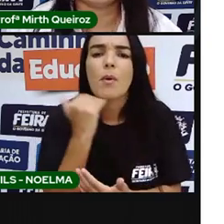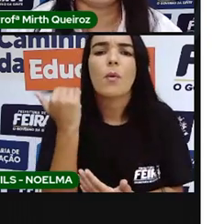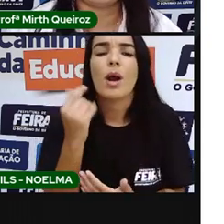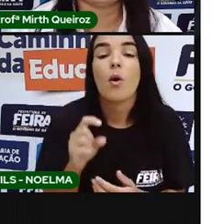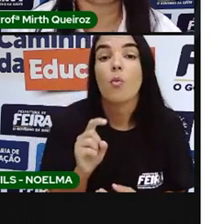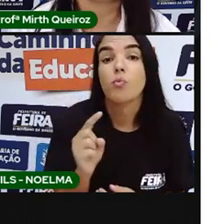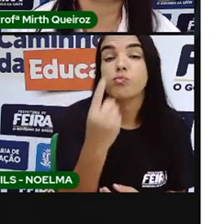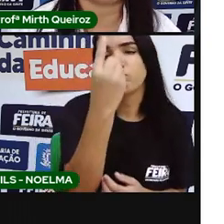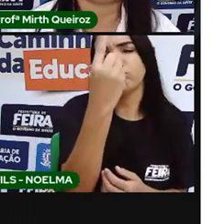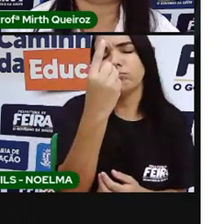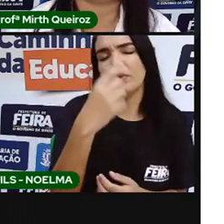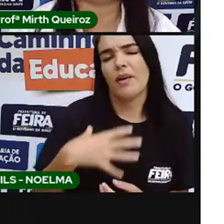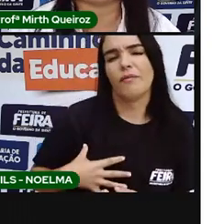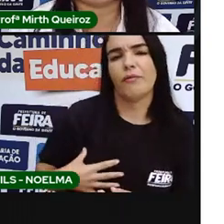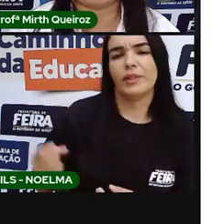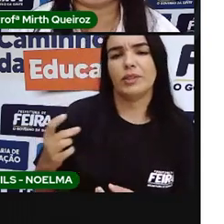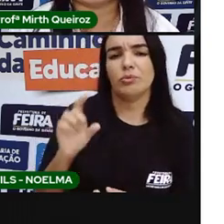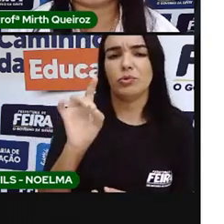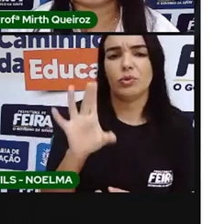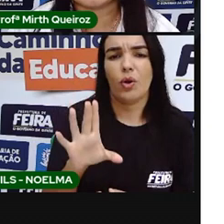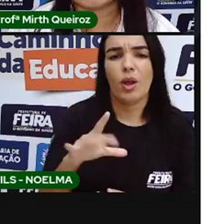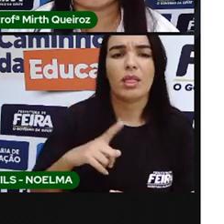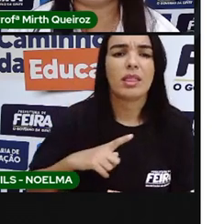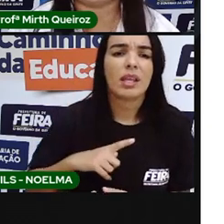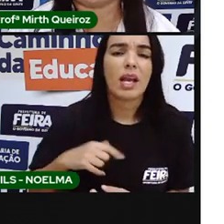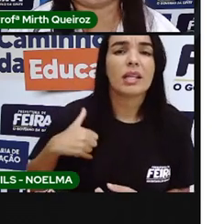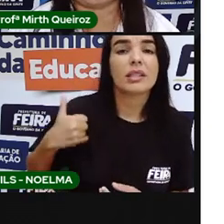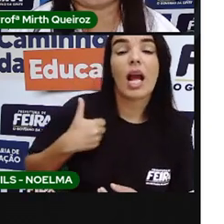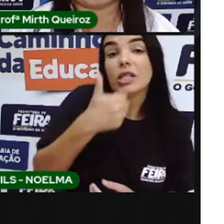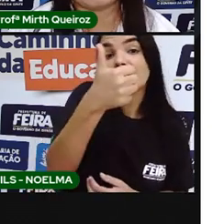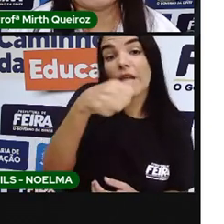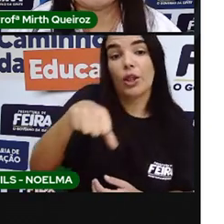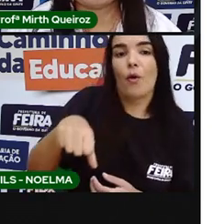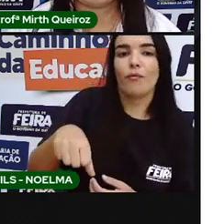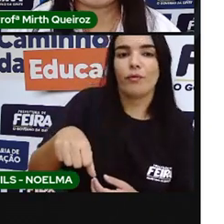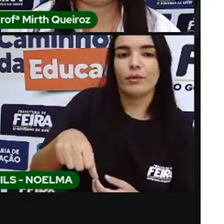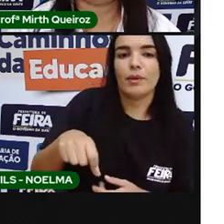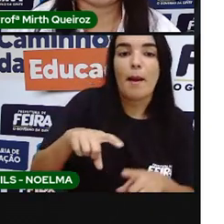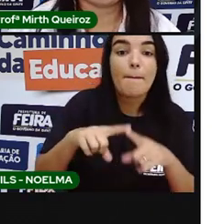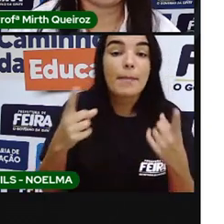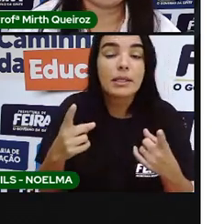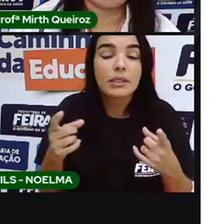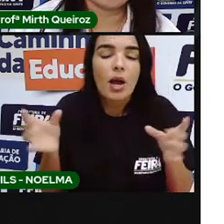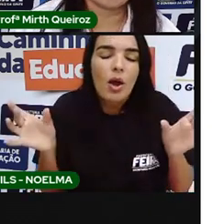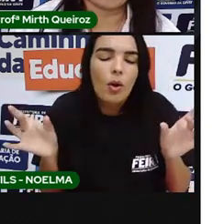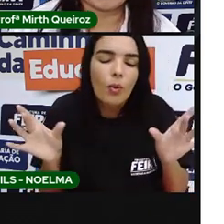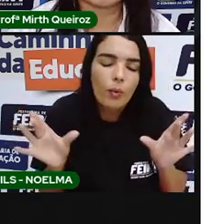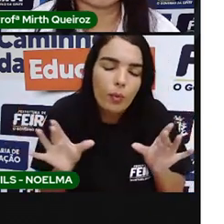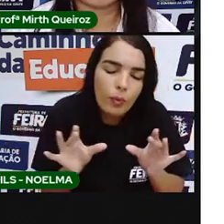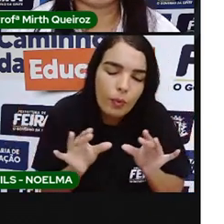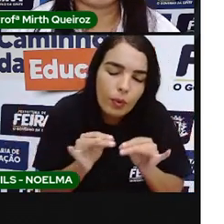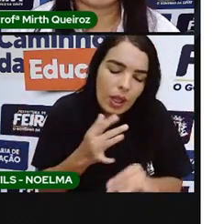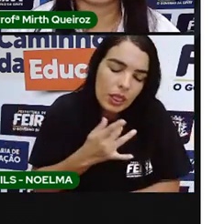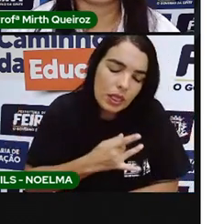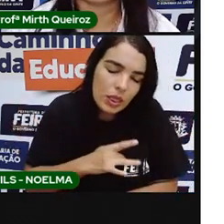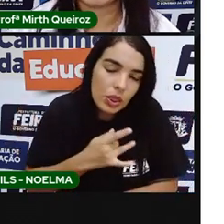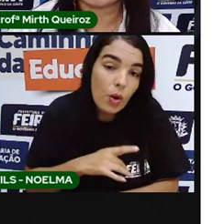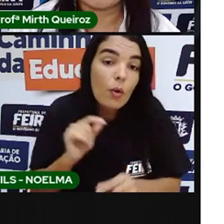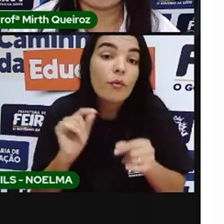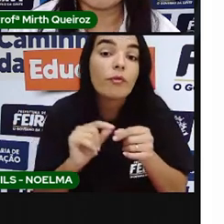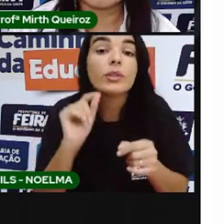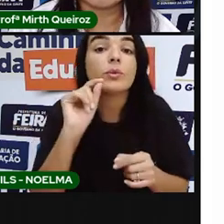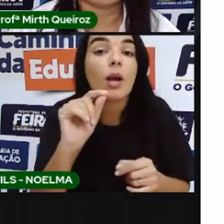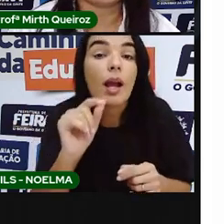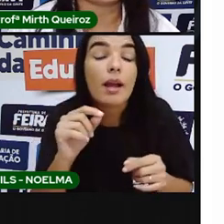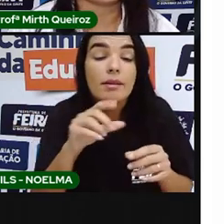seu único filho, um rapaz que tinha apenas 19 anos. E para aliviar um pouco mais a sua dor, resolveu